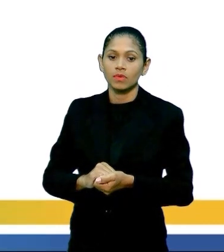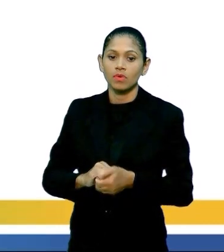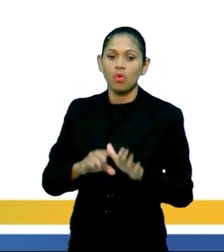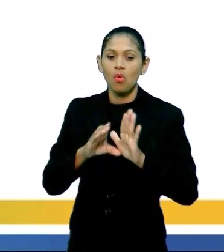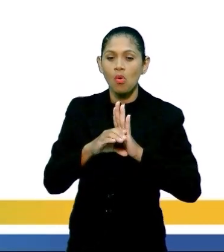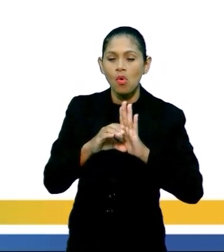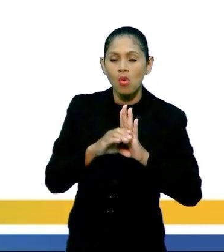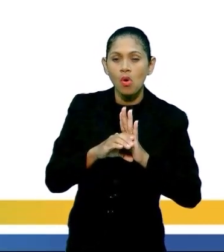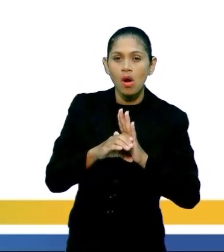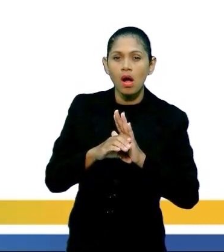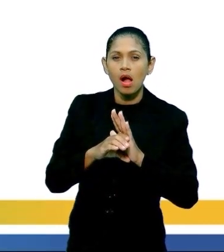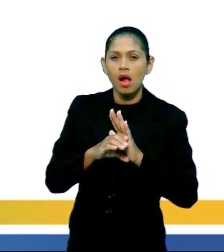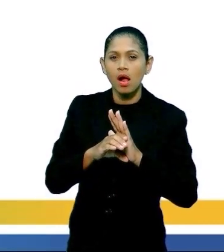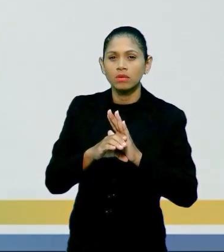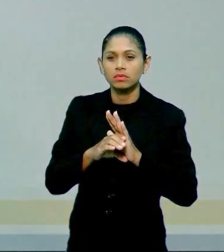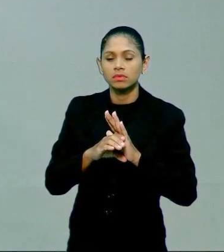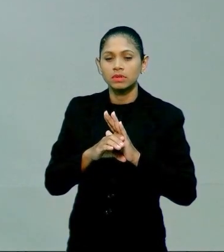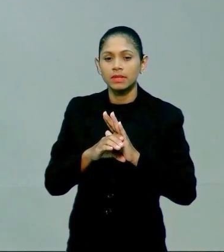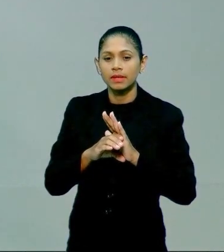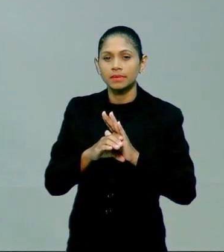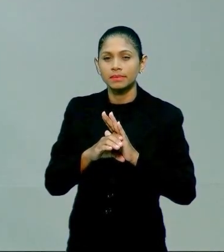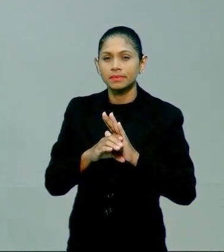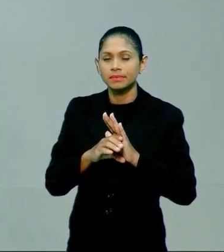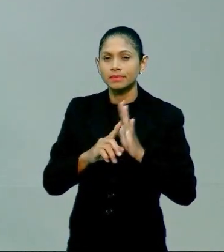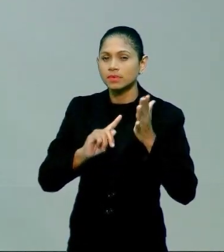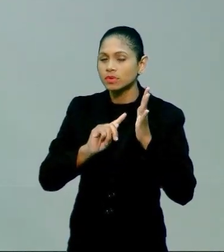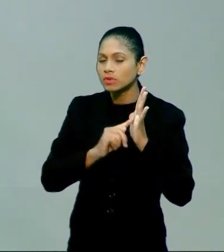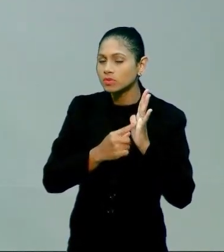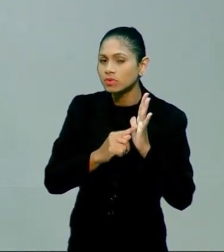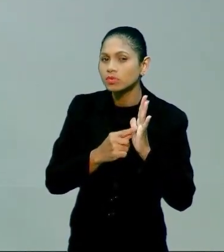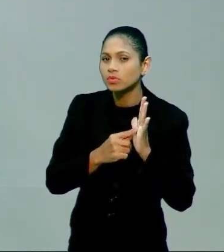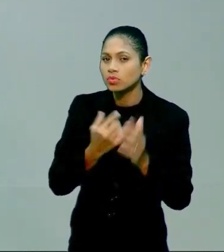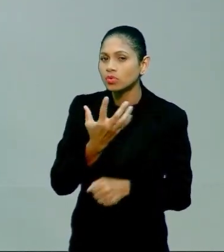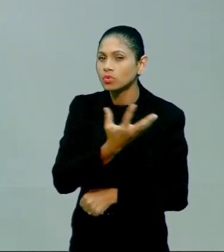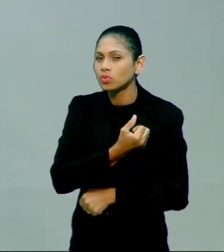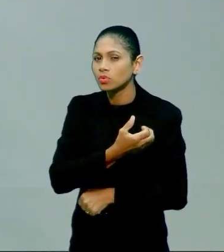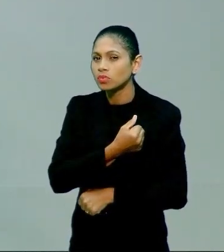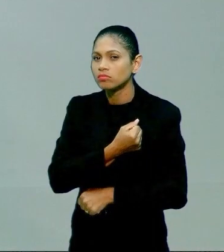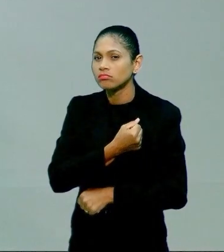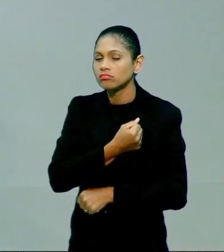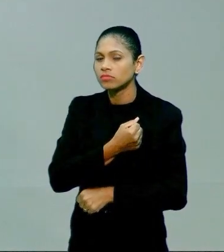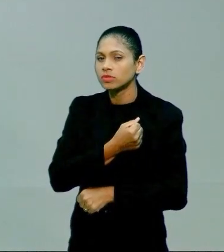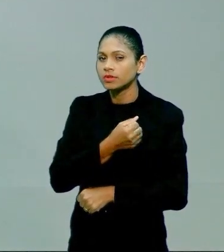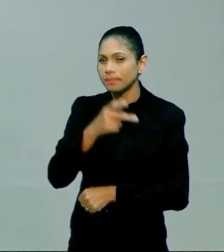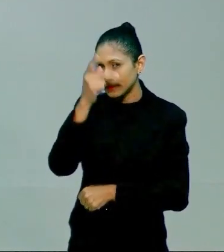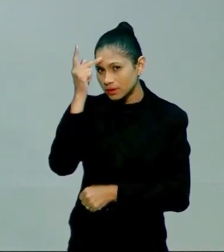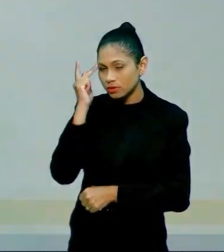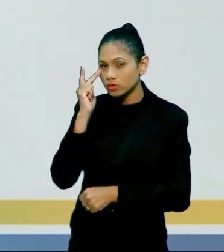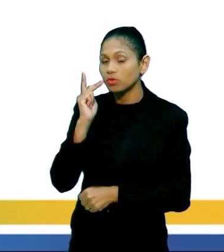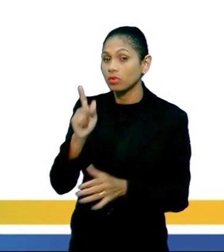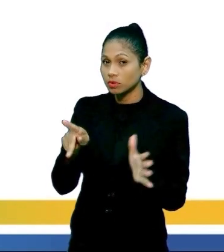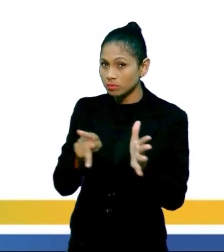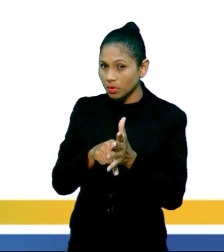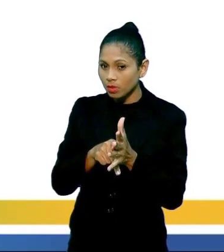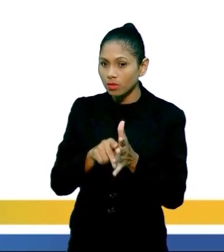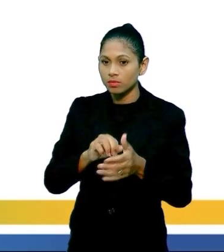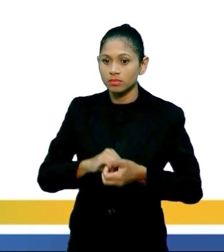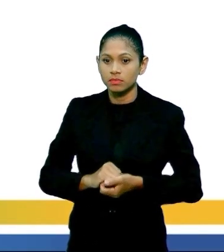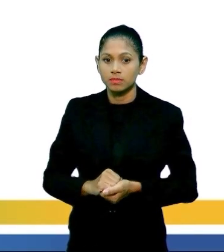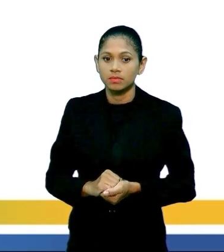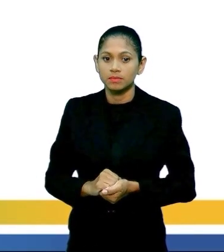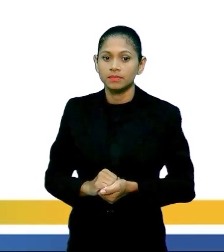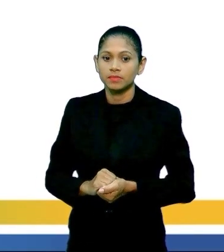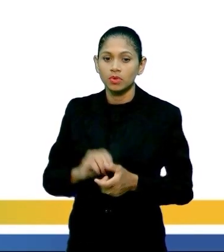participantes lembra que a gente todo mundo pode participar então vamos seguindo cadê eu? opa